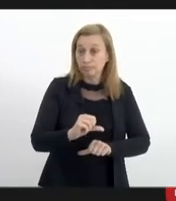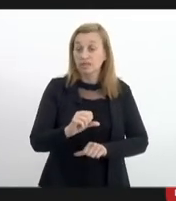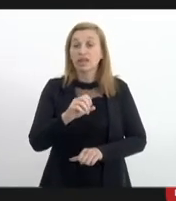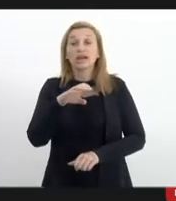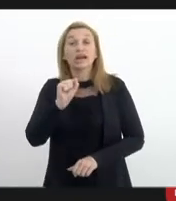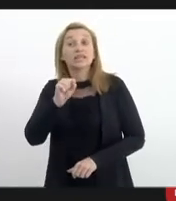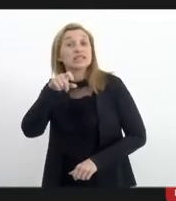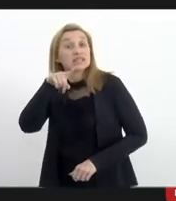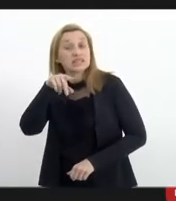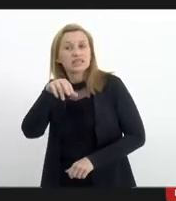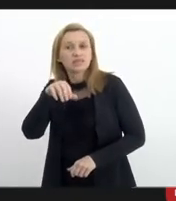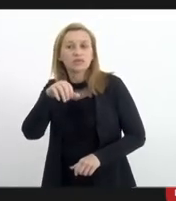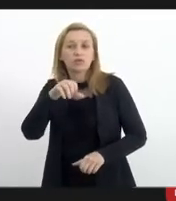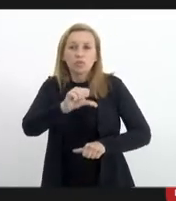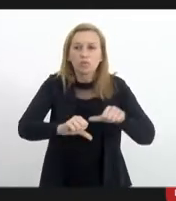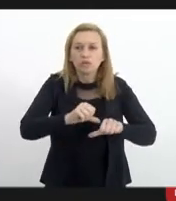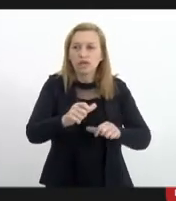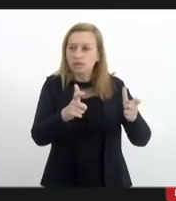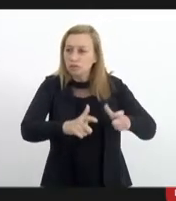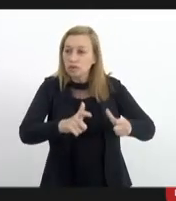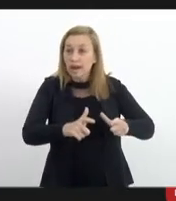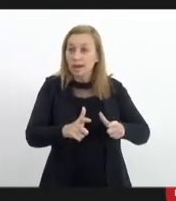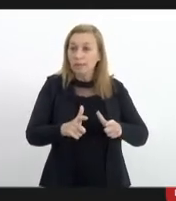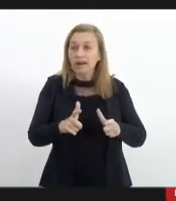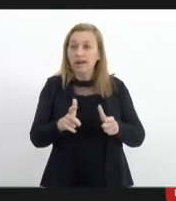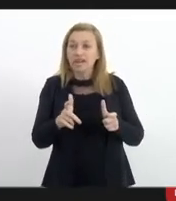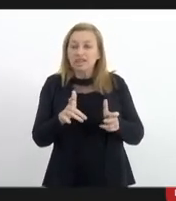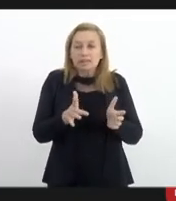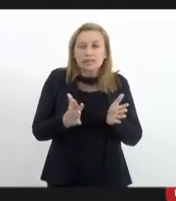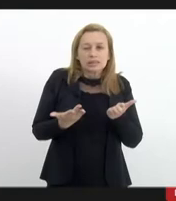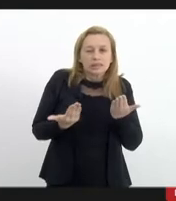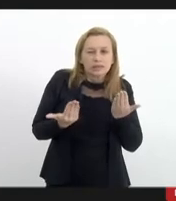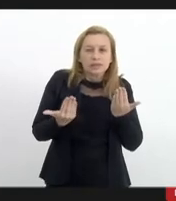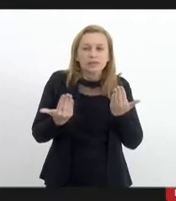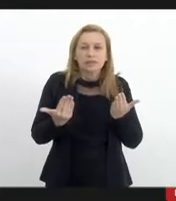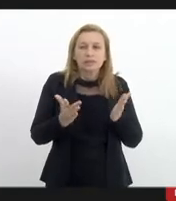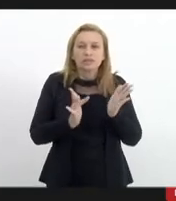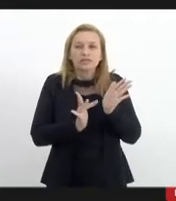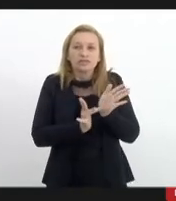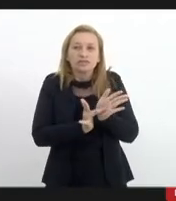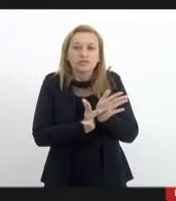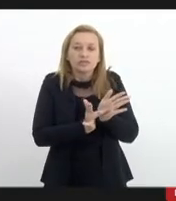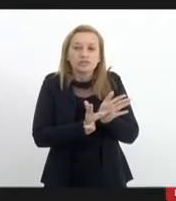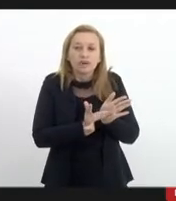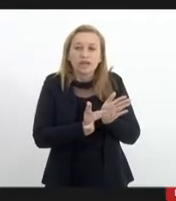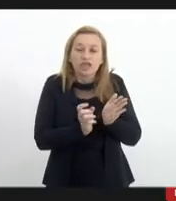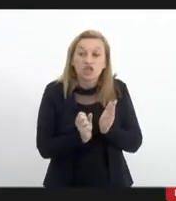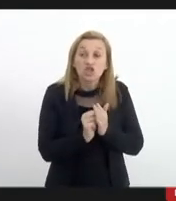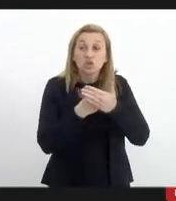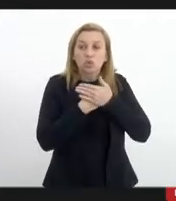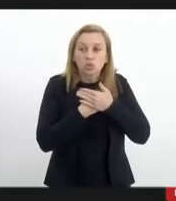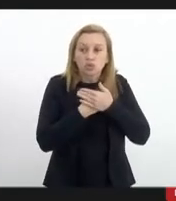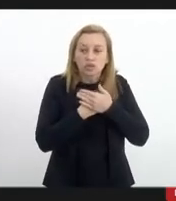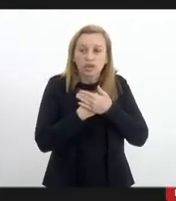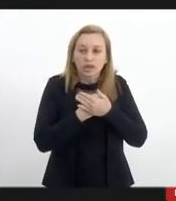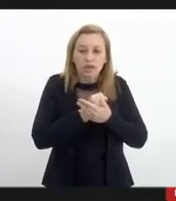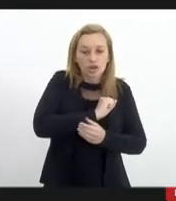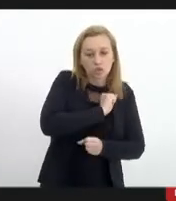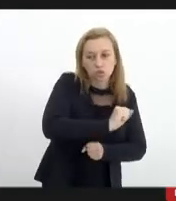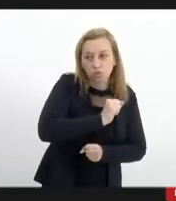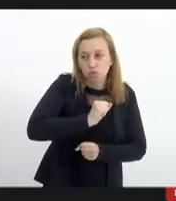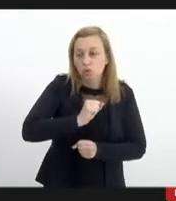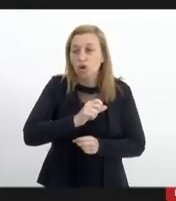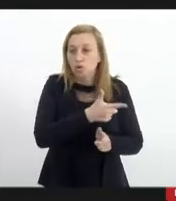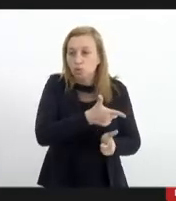para disfarçar uma execução o senhor acha que a